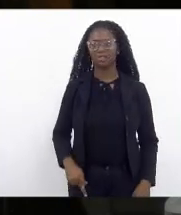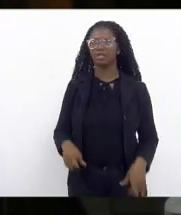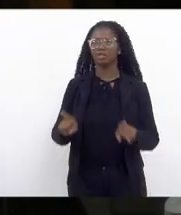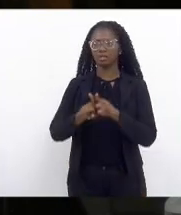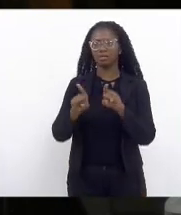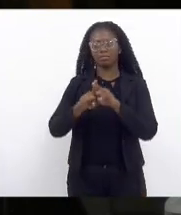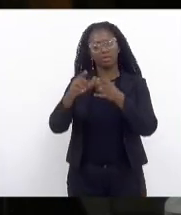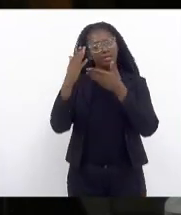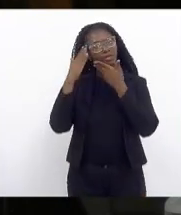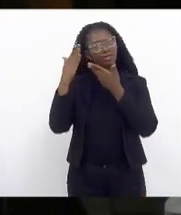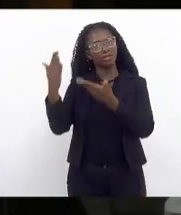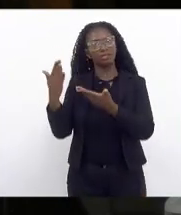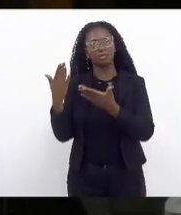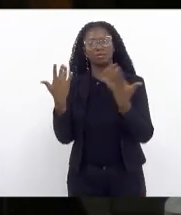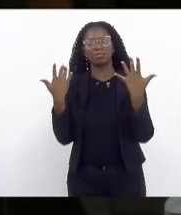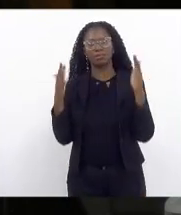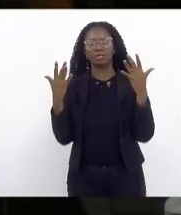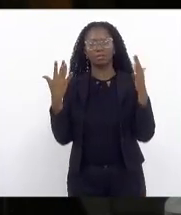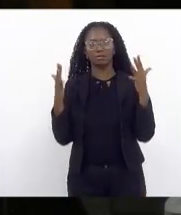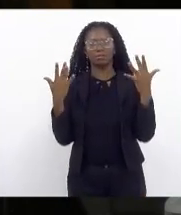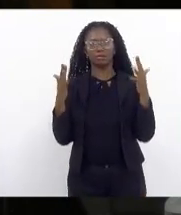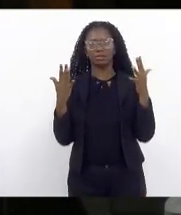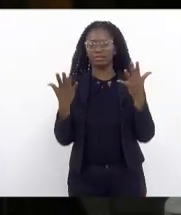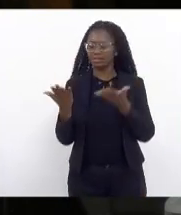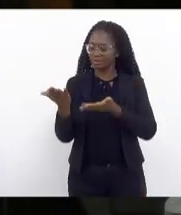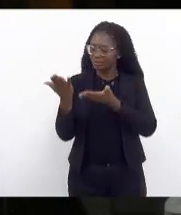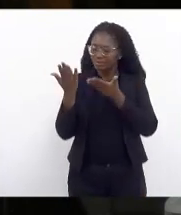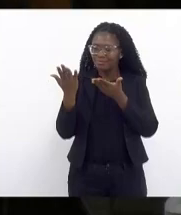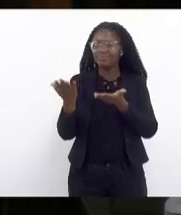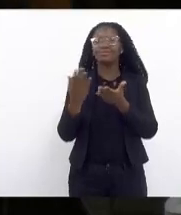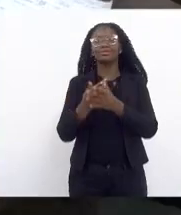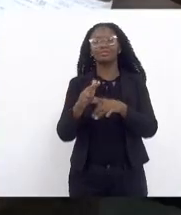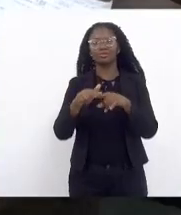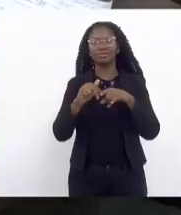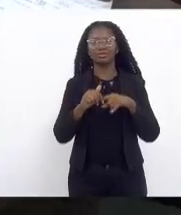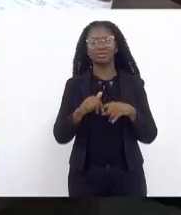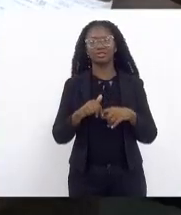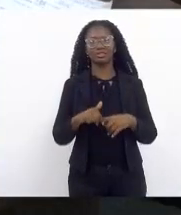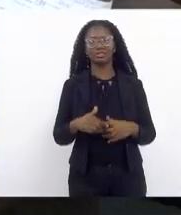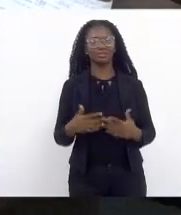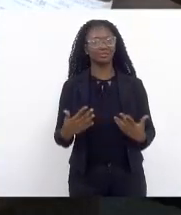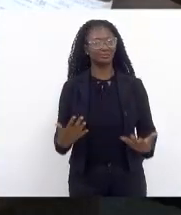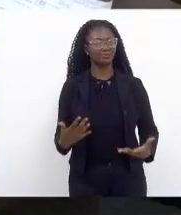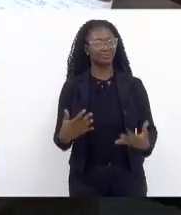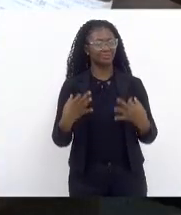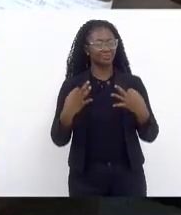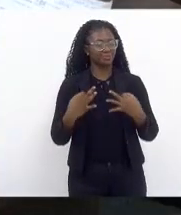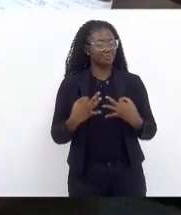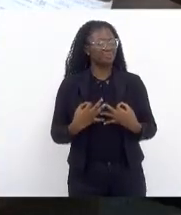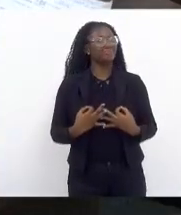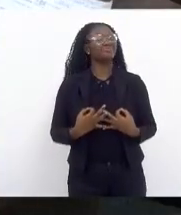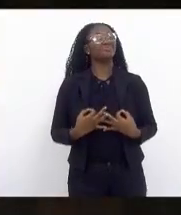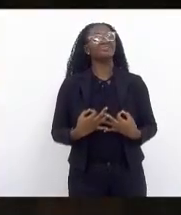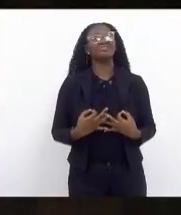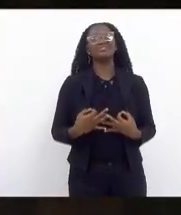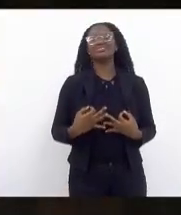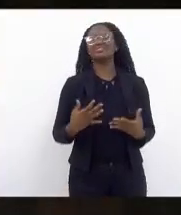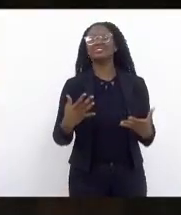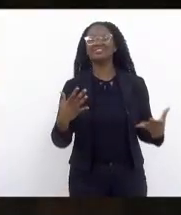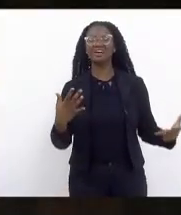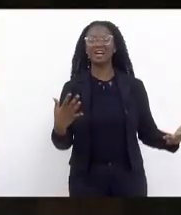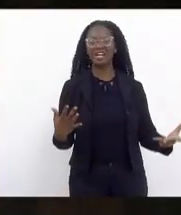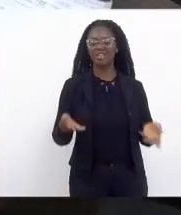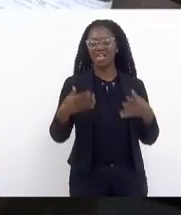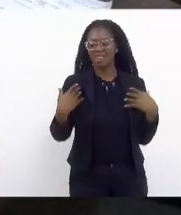agradecer e parabenizá-la porque a senhora tem uma classe vossa excelência tem uma classe uma